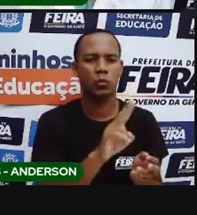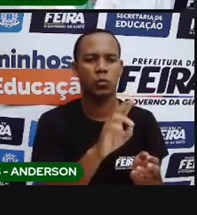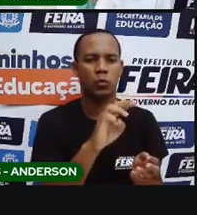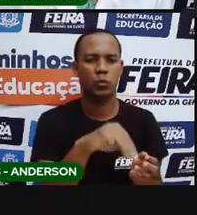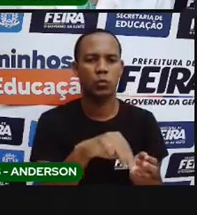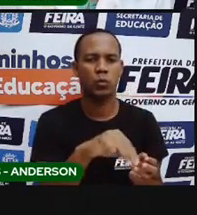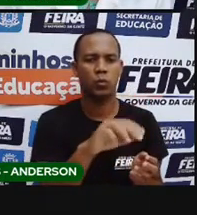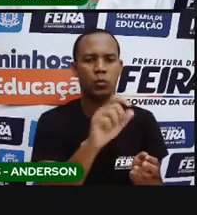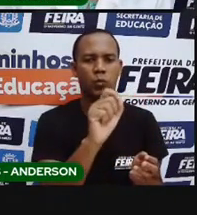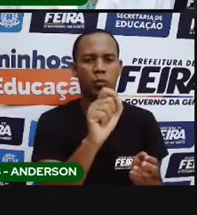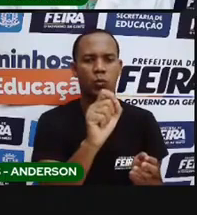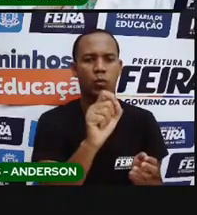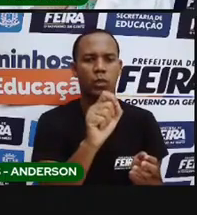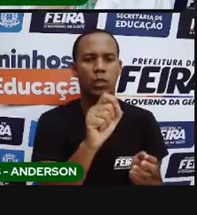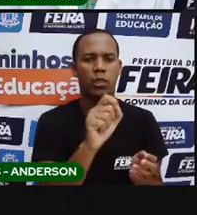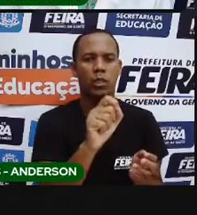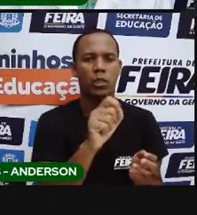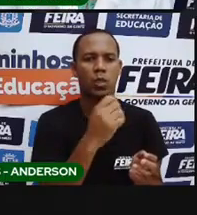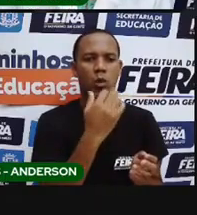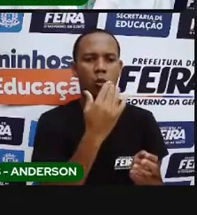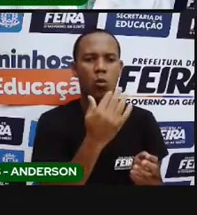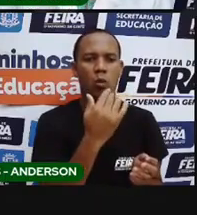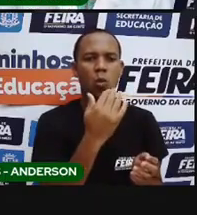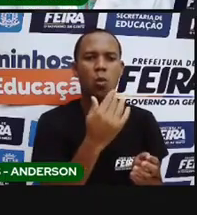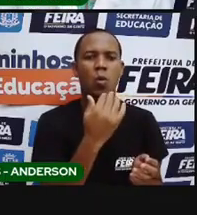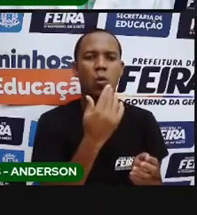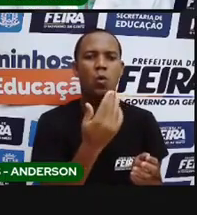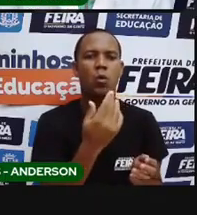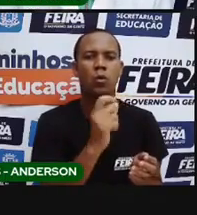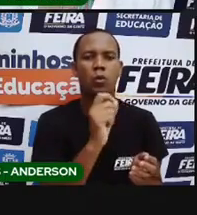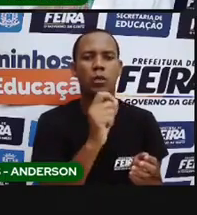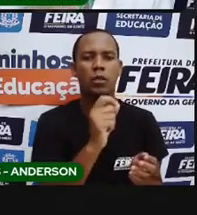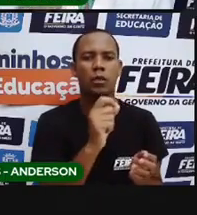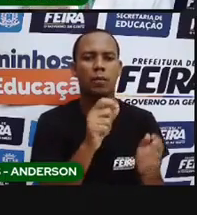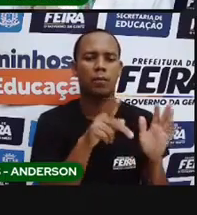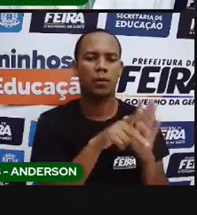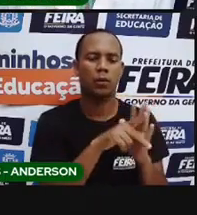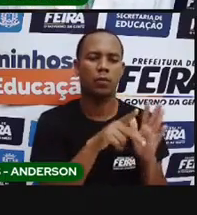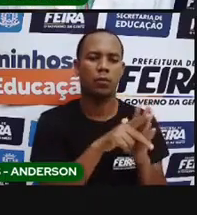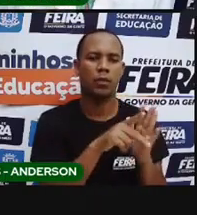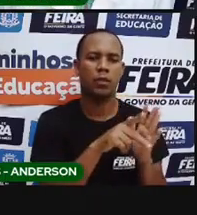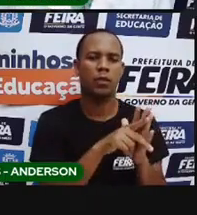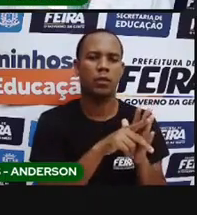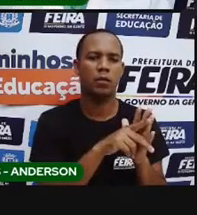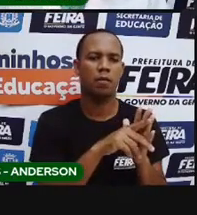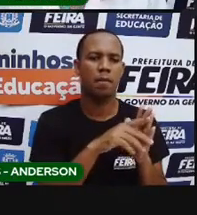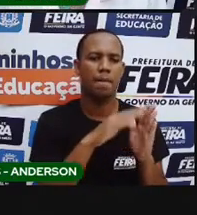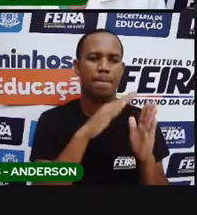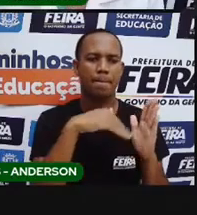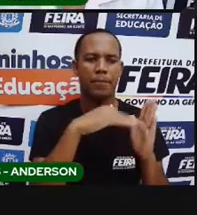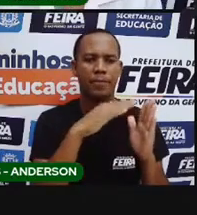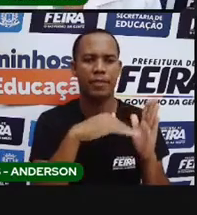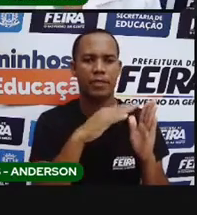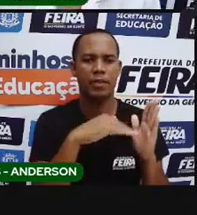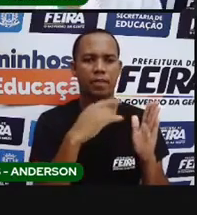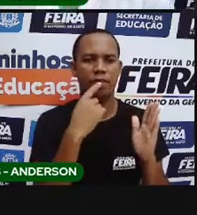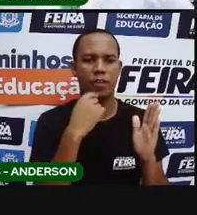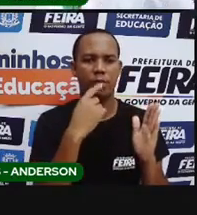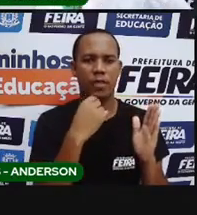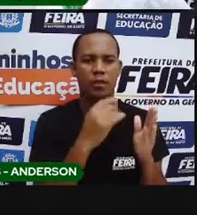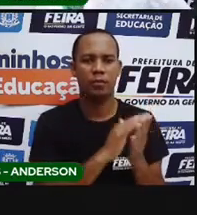que, obviamente, ele vem da natureza, ele natura, quando ele vem da natureza, ele tem essa propriedade de pintar, que é bem interessante.